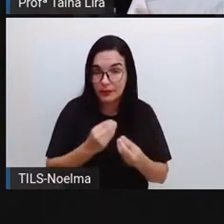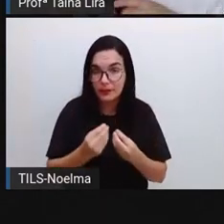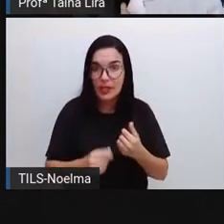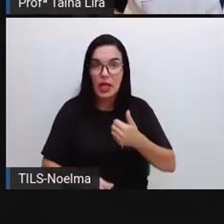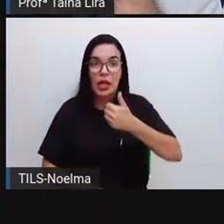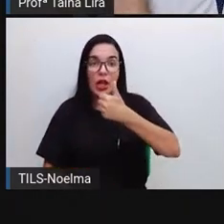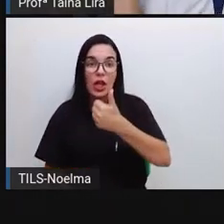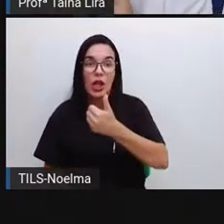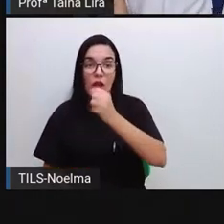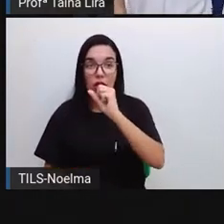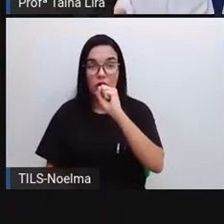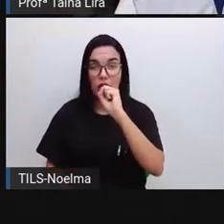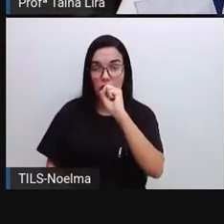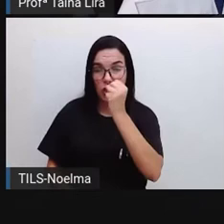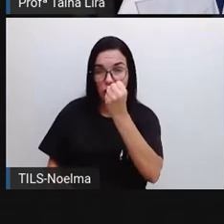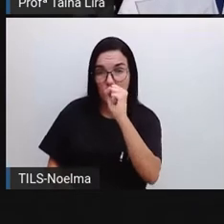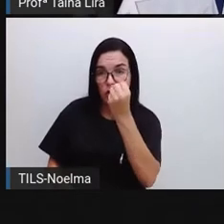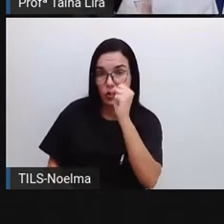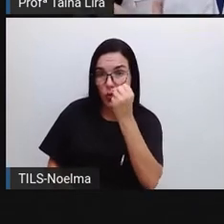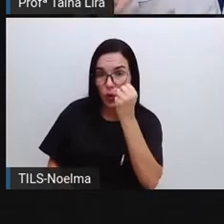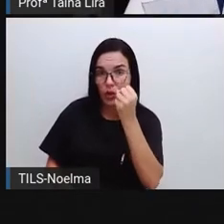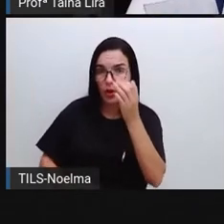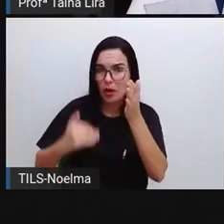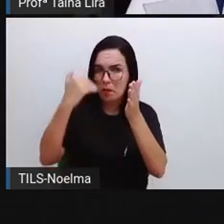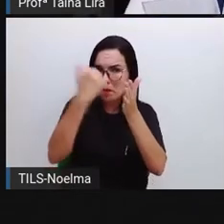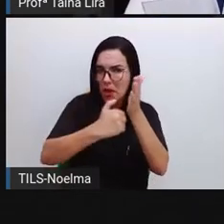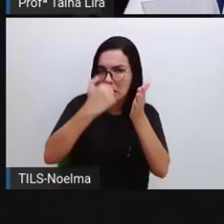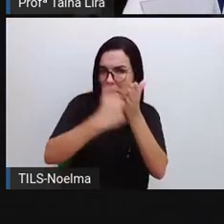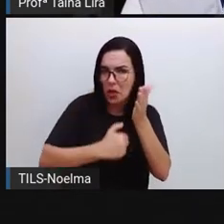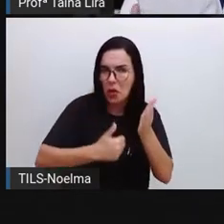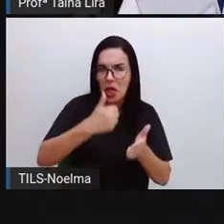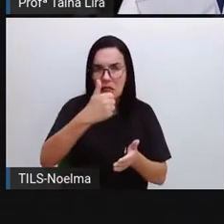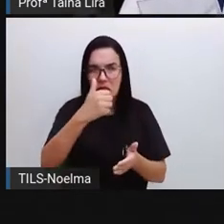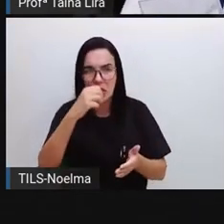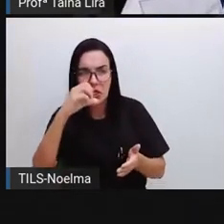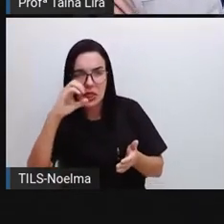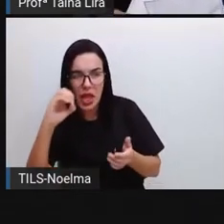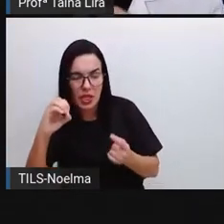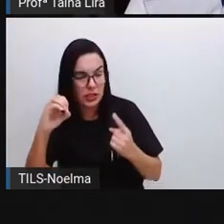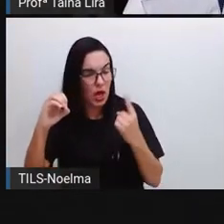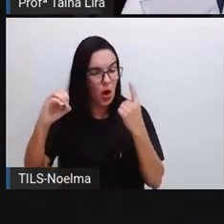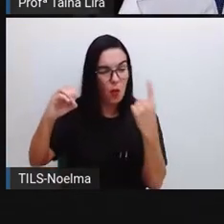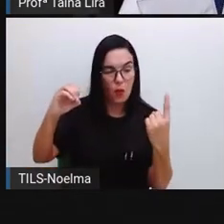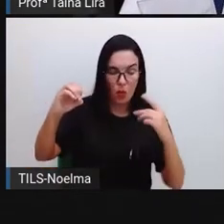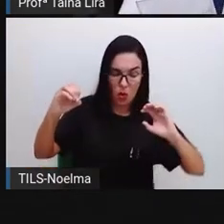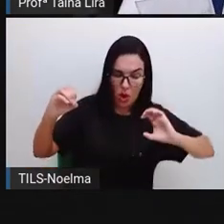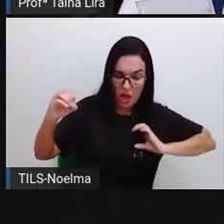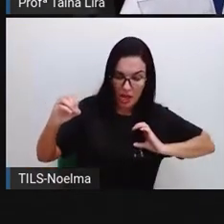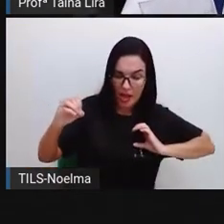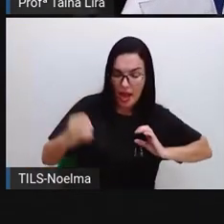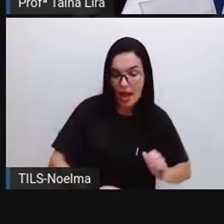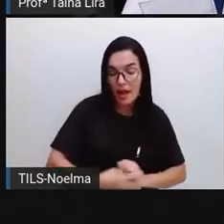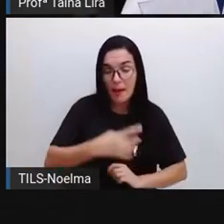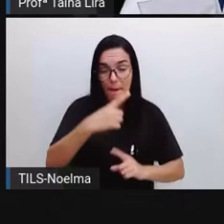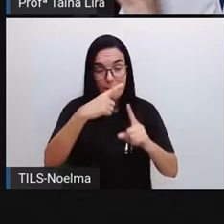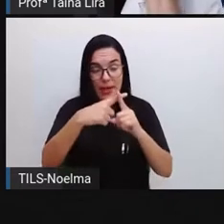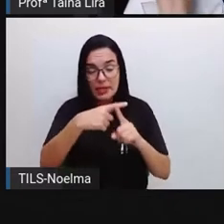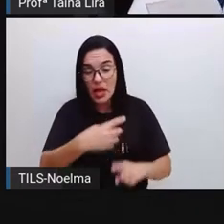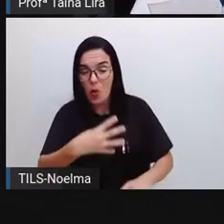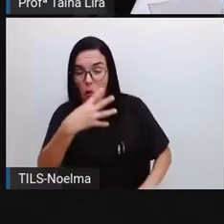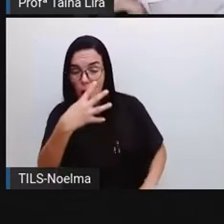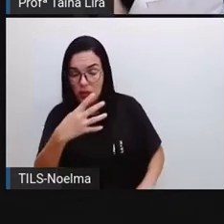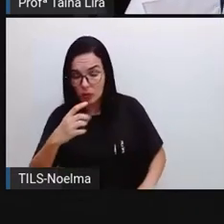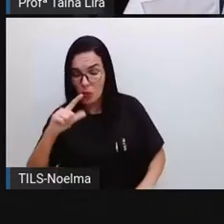que a Pró trouxe. É um probleminha, tá? Que envolve ali, ó, tirar, tá? A gente vai